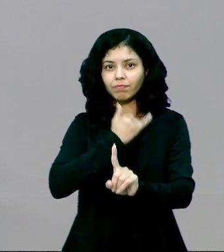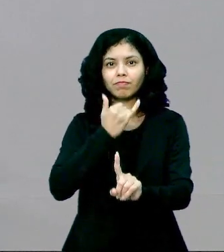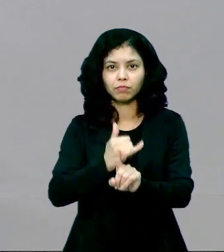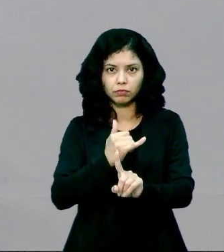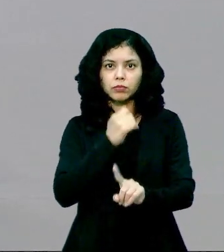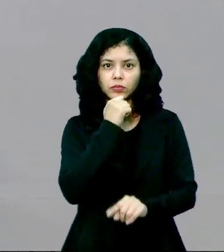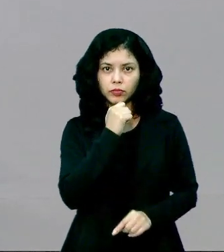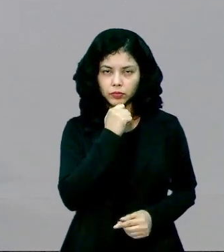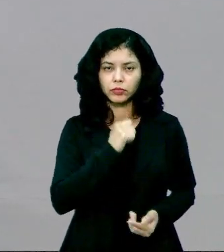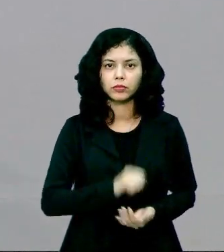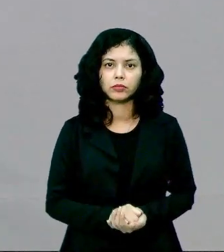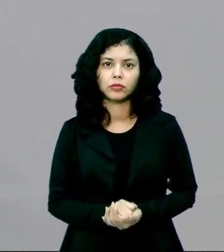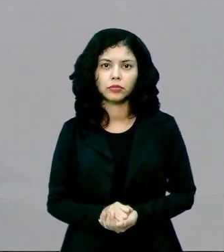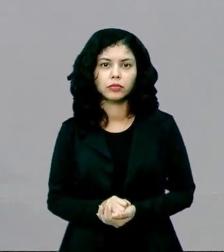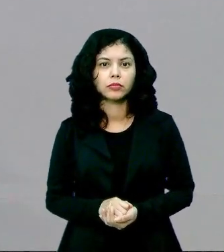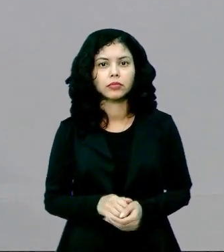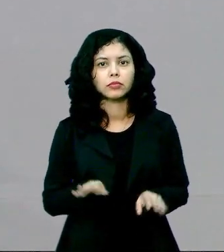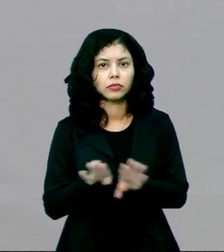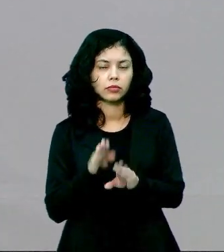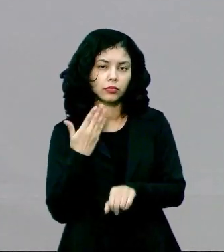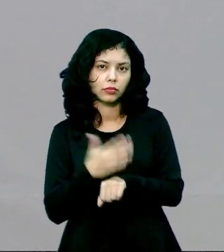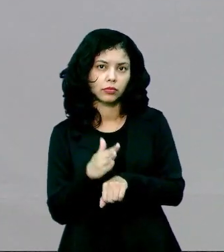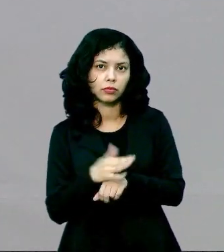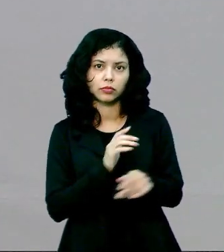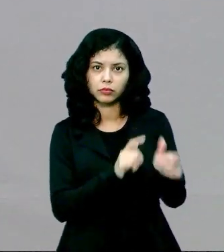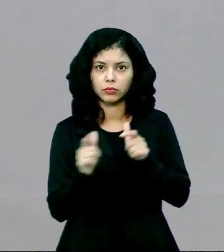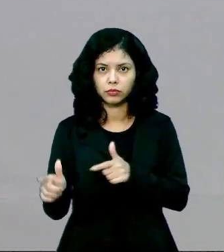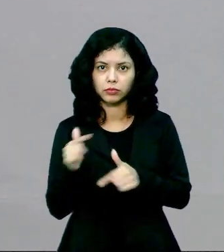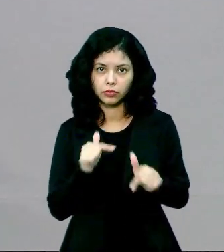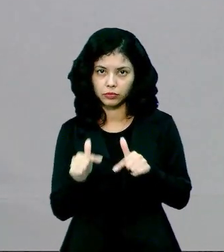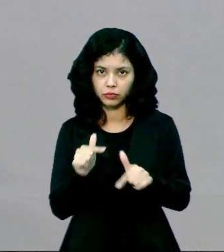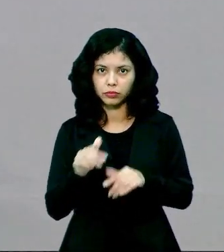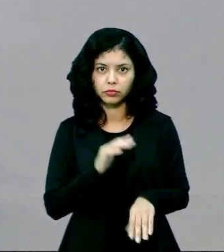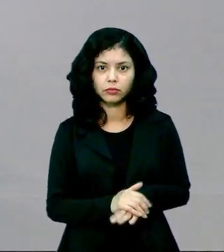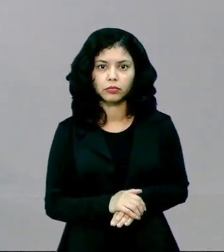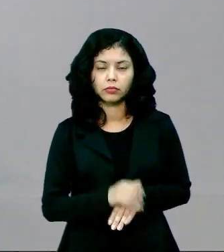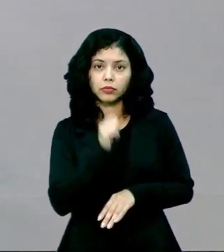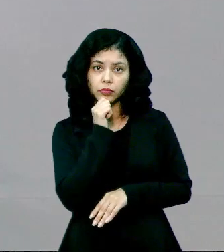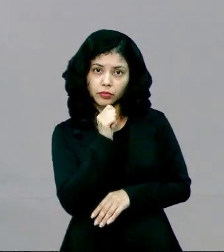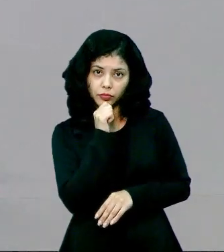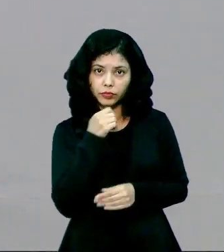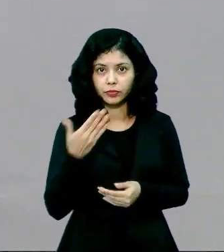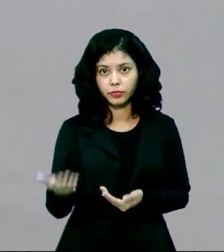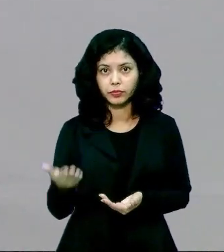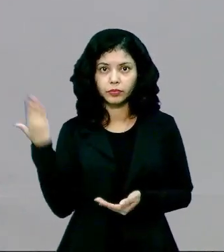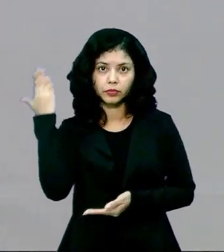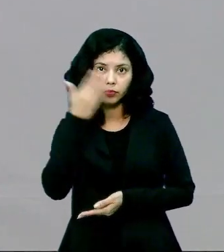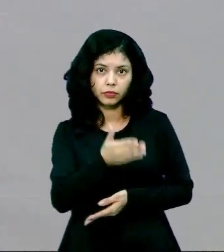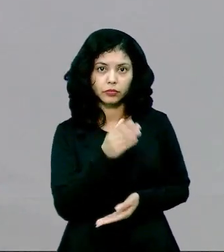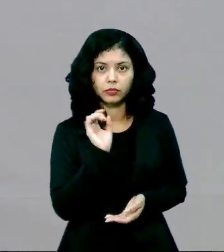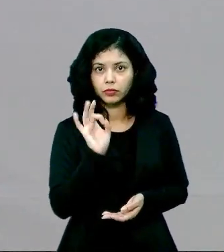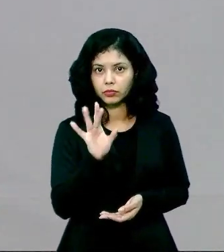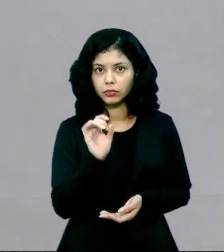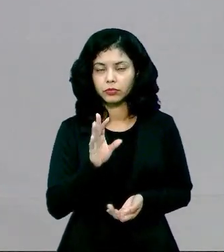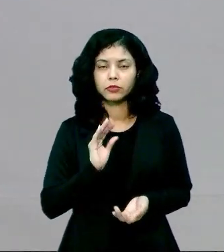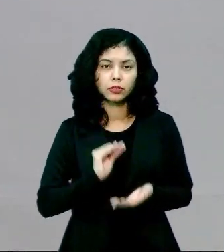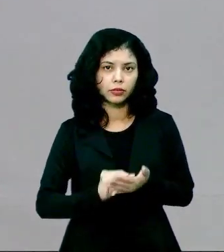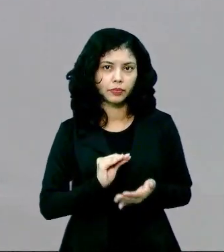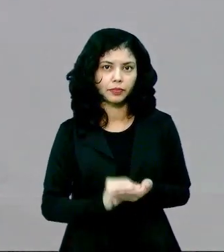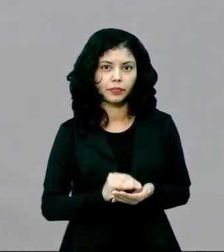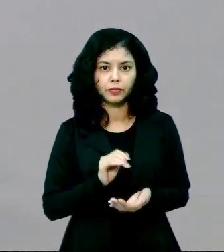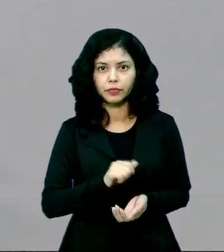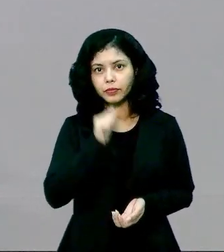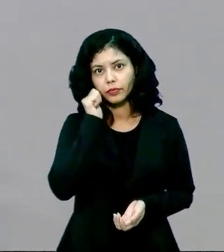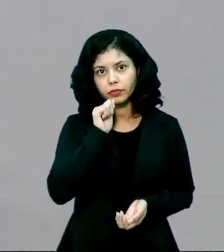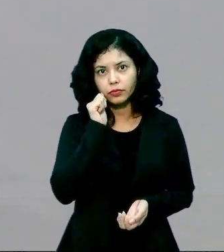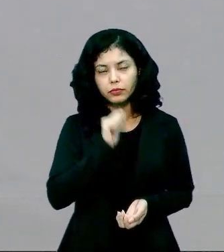vamos colocar dessa maneira, praticado no ambiente de trabalho. E que a ela é direcionado só pelo fato dela